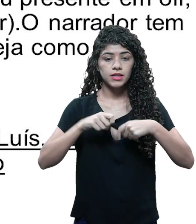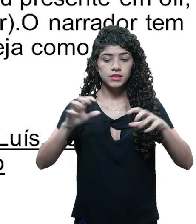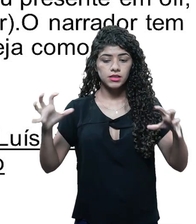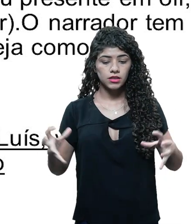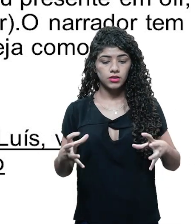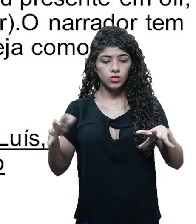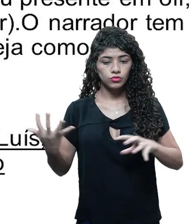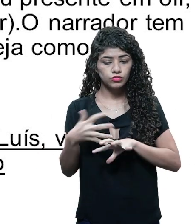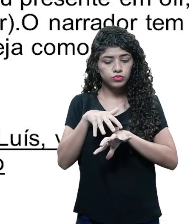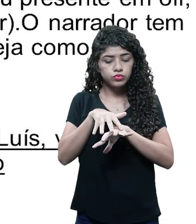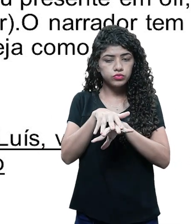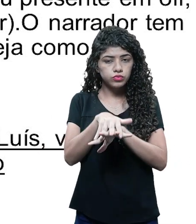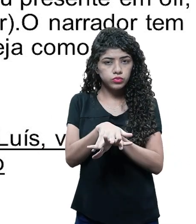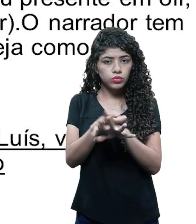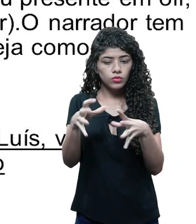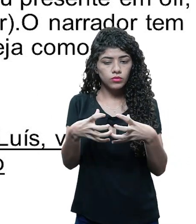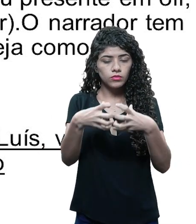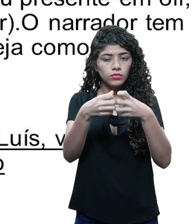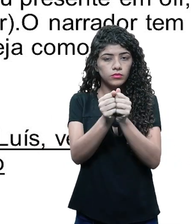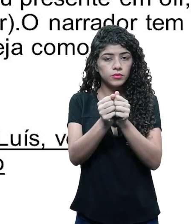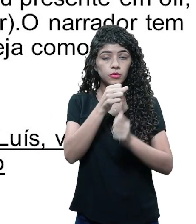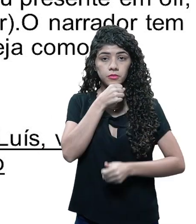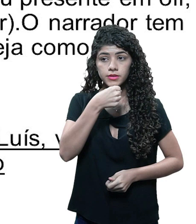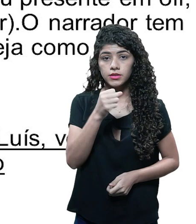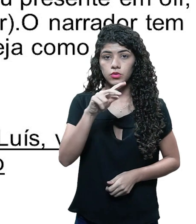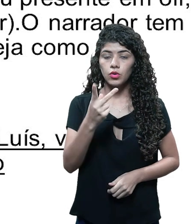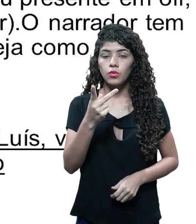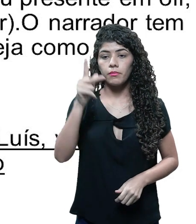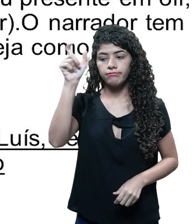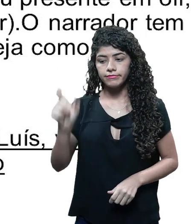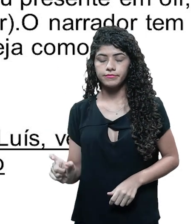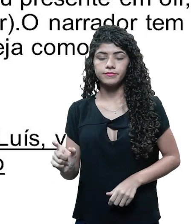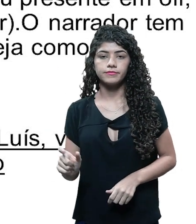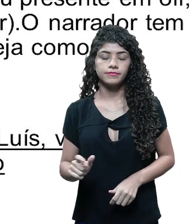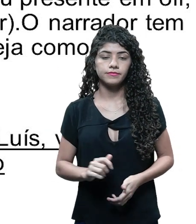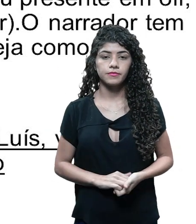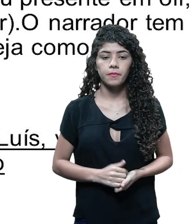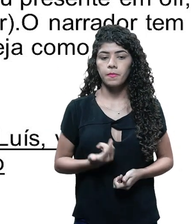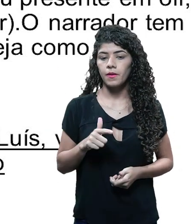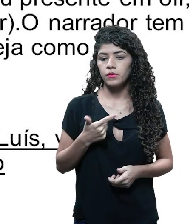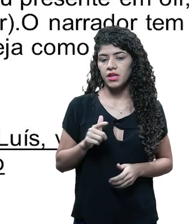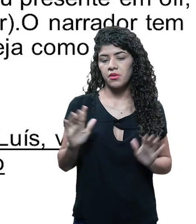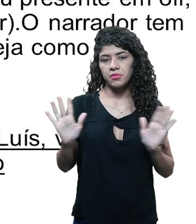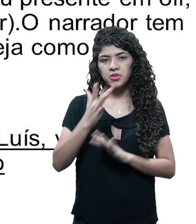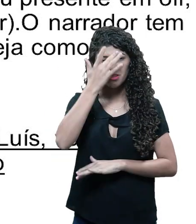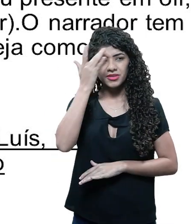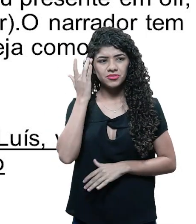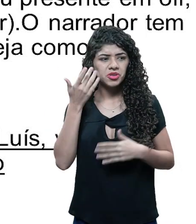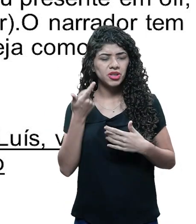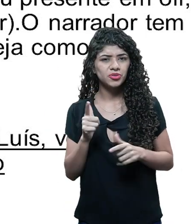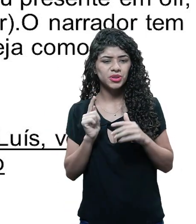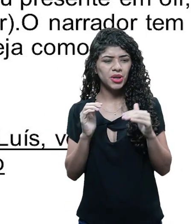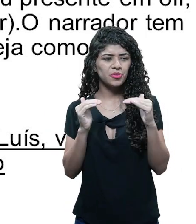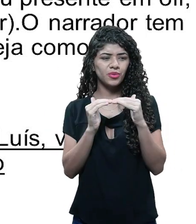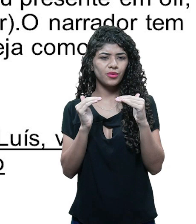que se integrar na história, seja como apresentador, seja como personagem. Não existe um narrador que não faça